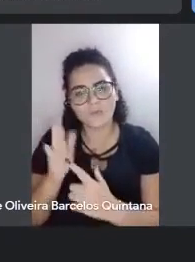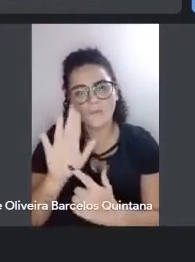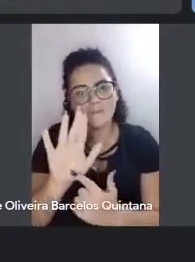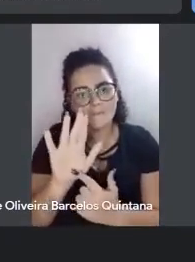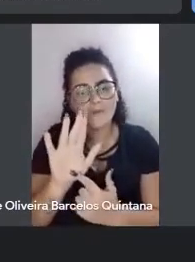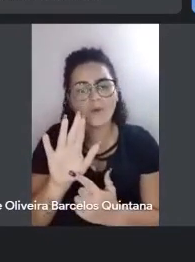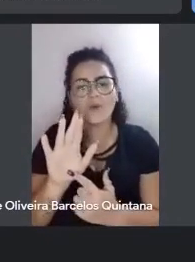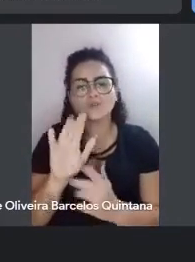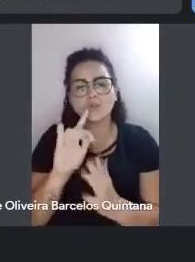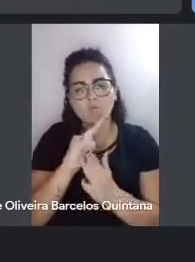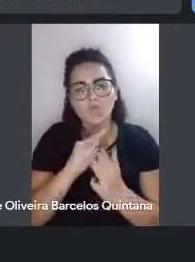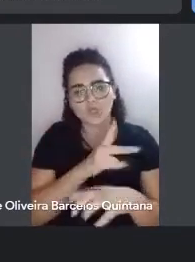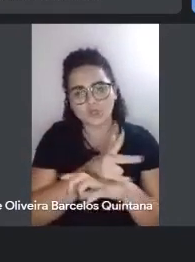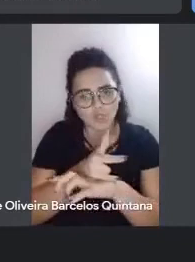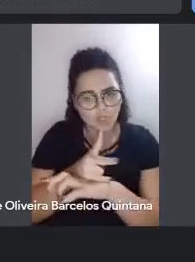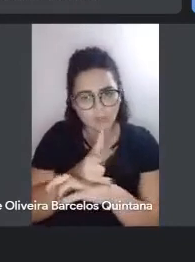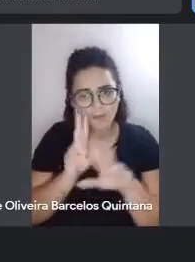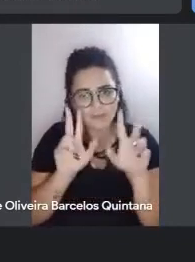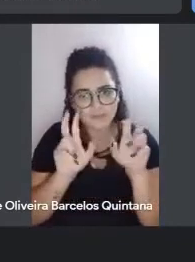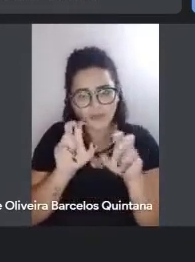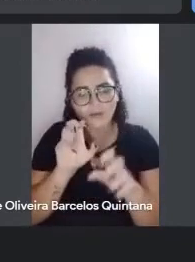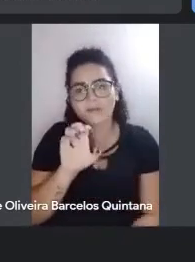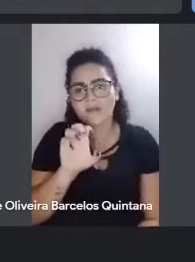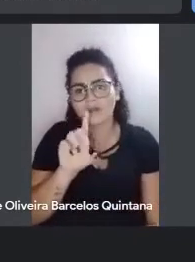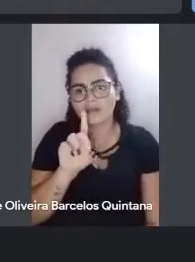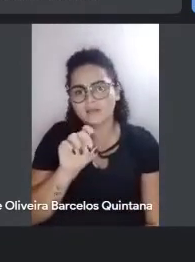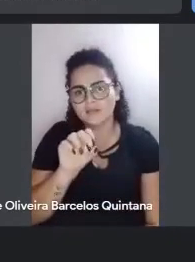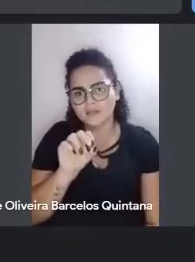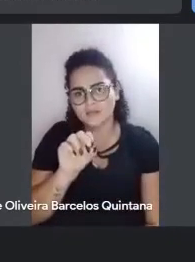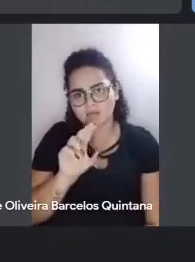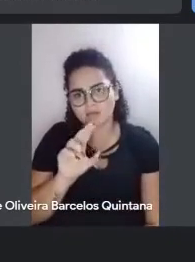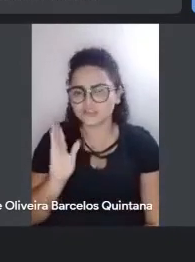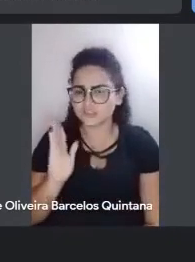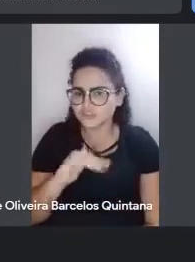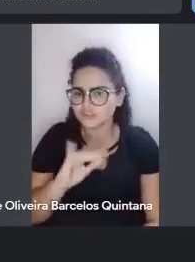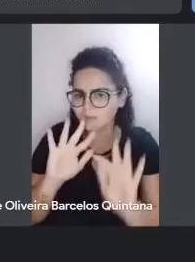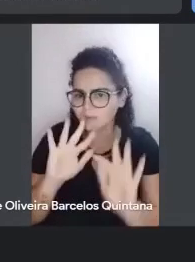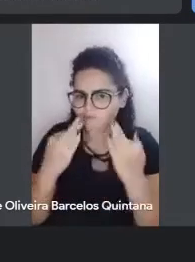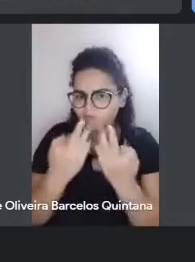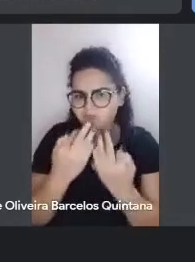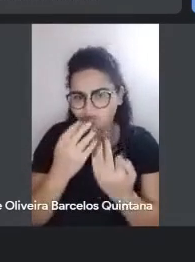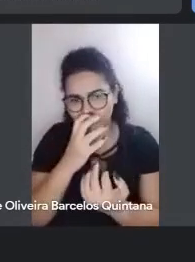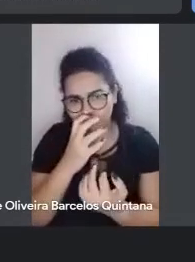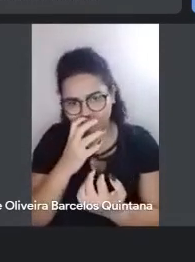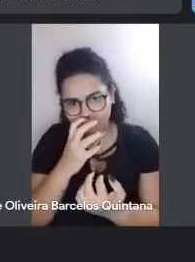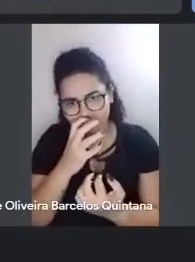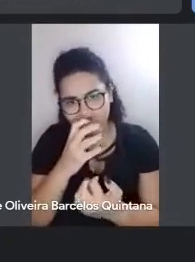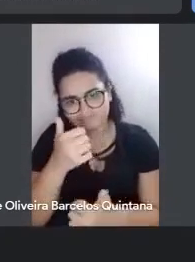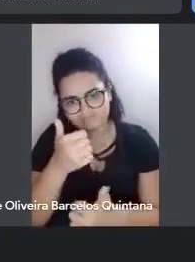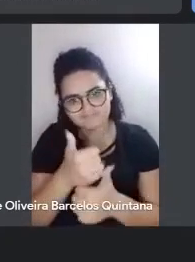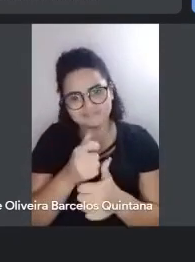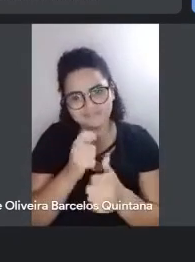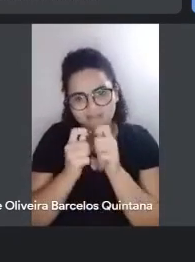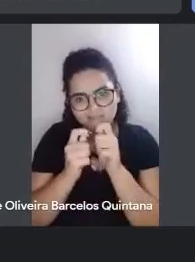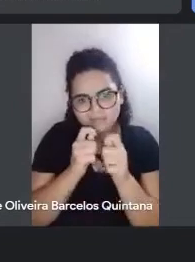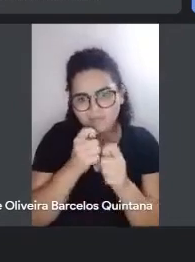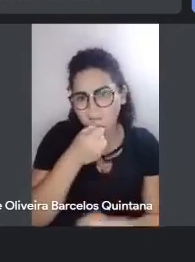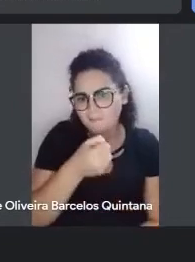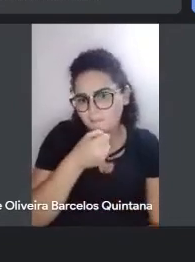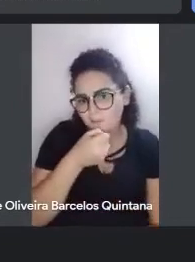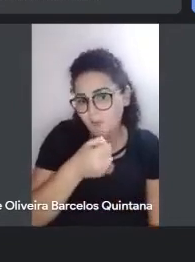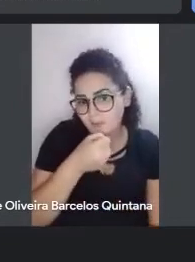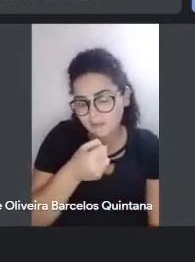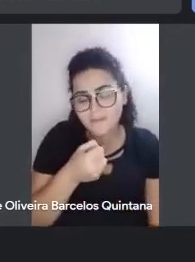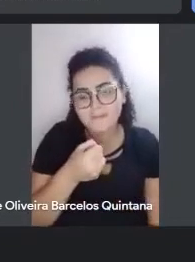documentário Que ele está fazendo Sobre o Edeor Né? E aí a gente chama A família do Edeor Para vir Para dar seus depoimentos E a gente mostra Essas pequenas